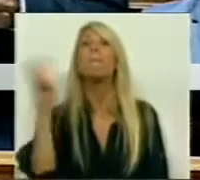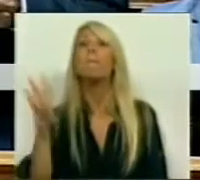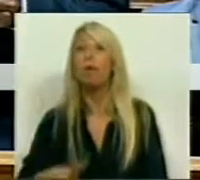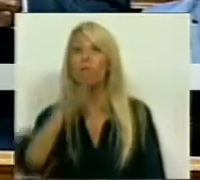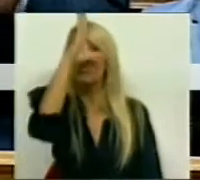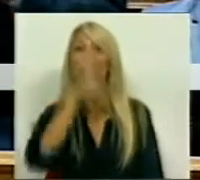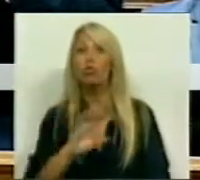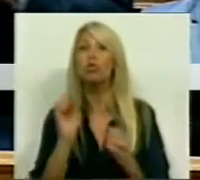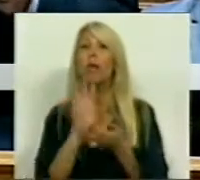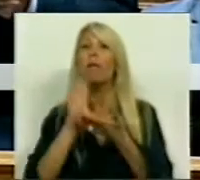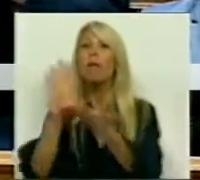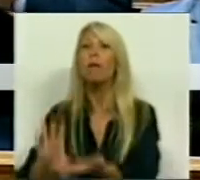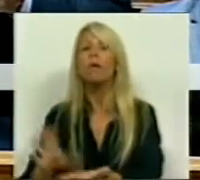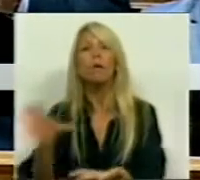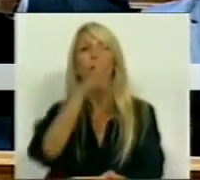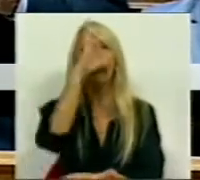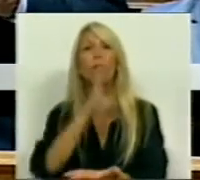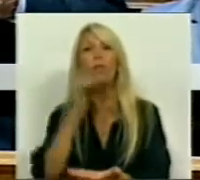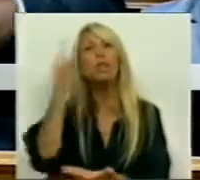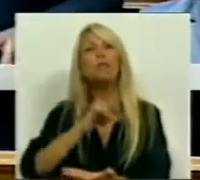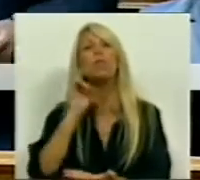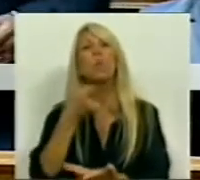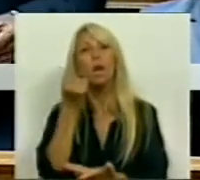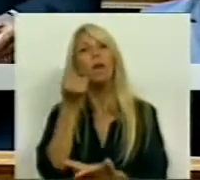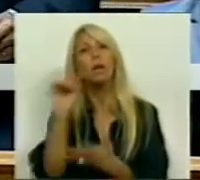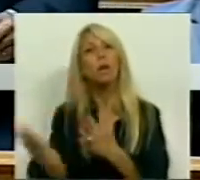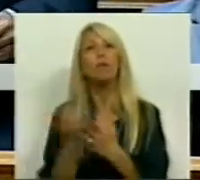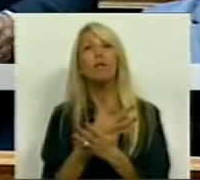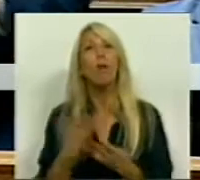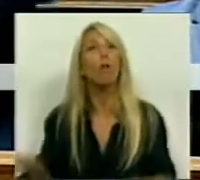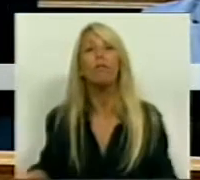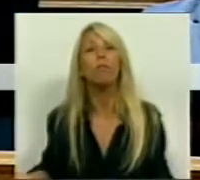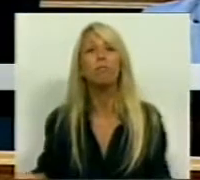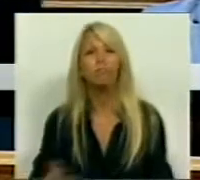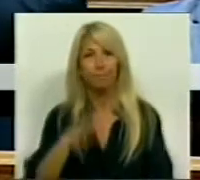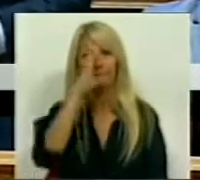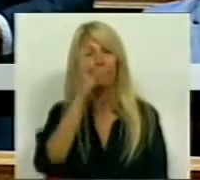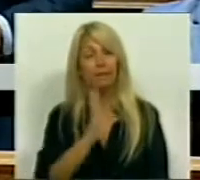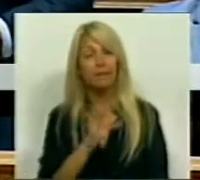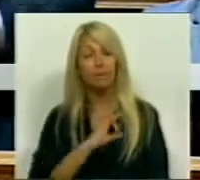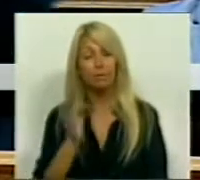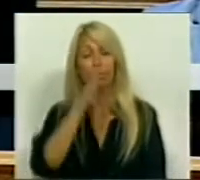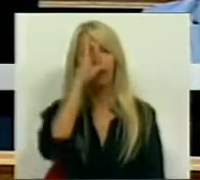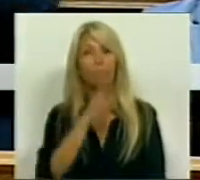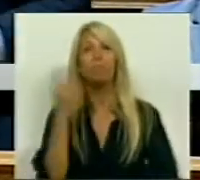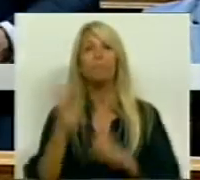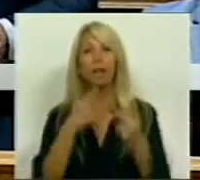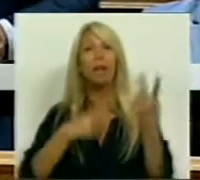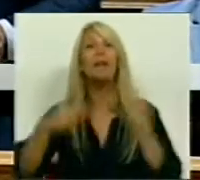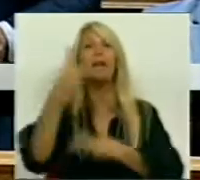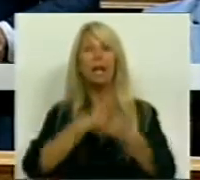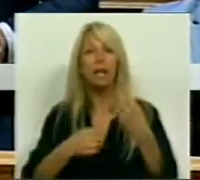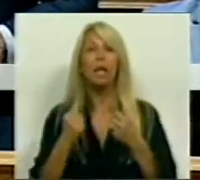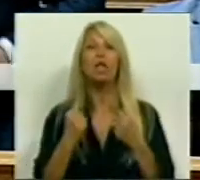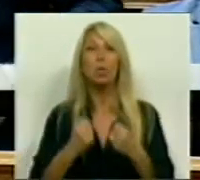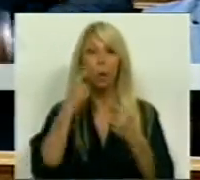exigiu para a devolução desse dinheiro? Sabe, Sr. Primeiro-Ministro, muitas vezes fazemos críticas duras, denunciamos a natureza da